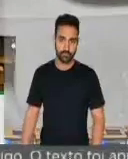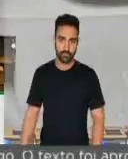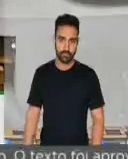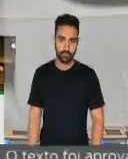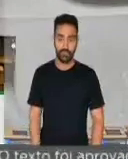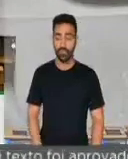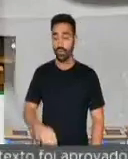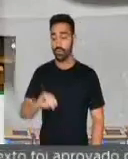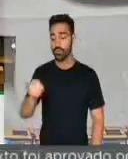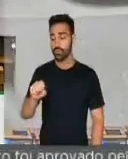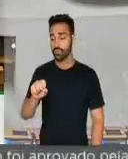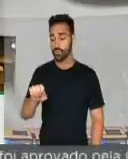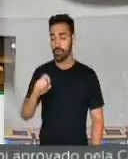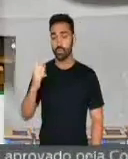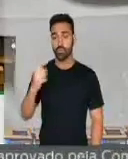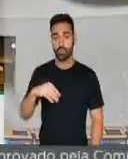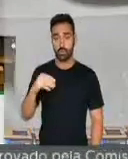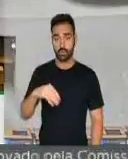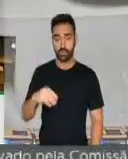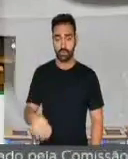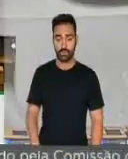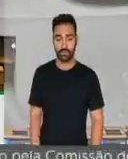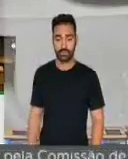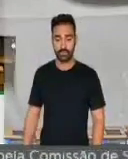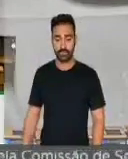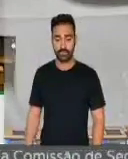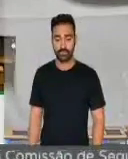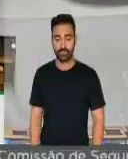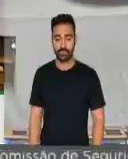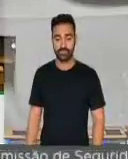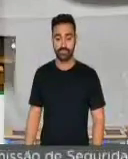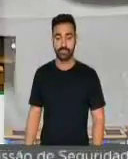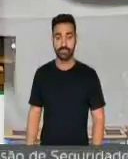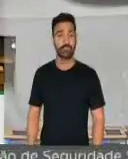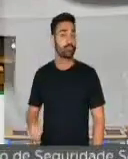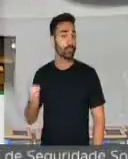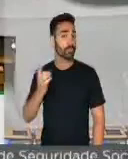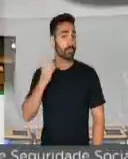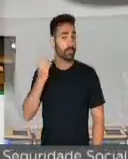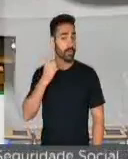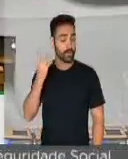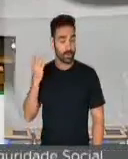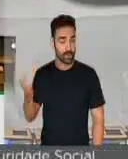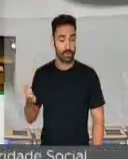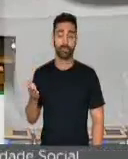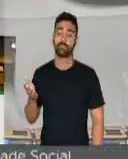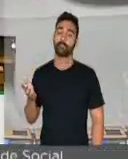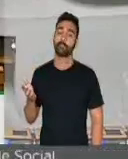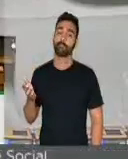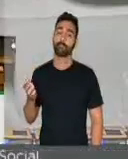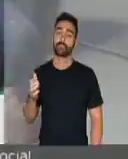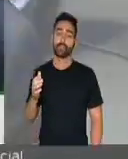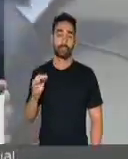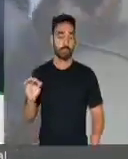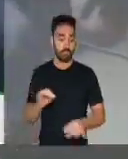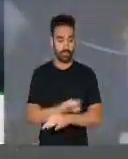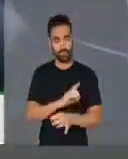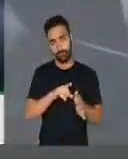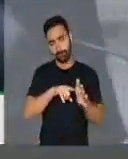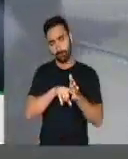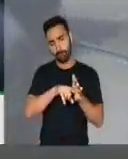Obrigado senhor presidente, deputado Marum nesse momento concluindo a CPMI